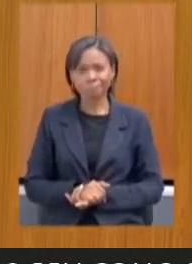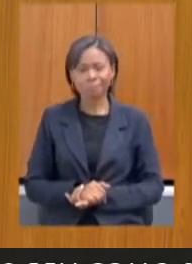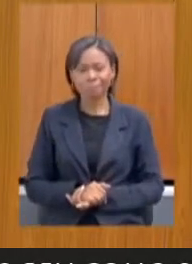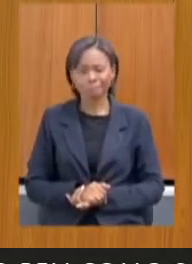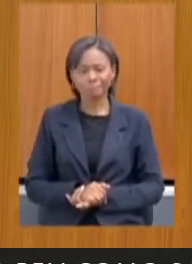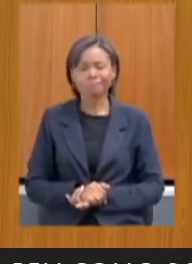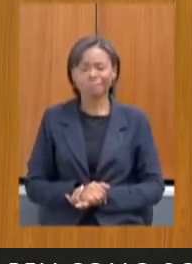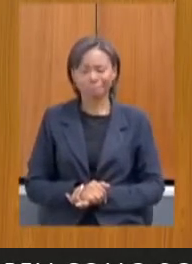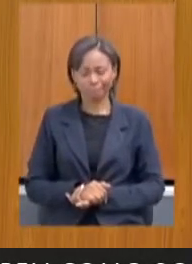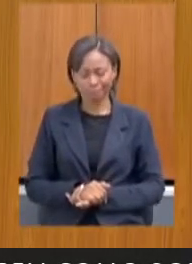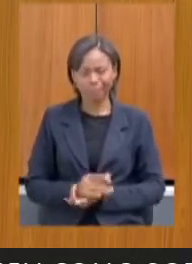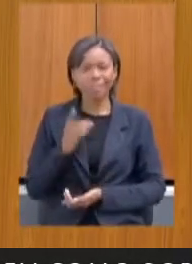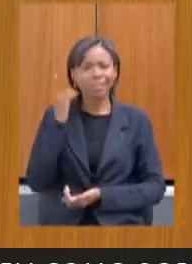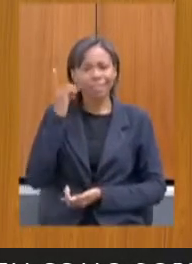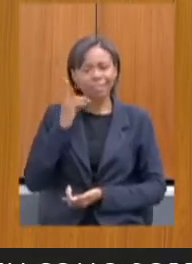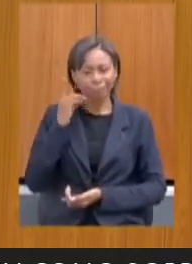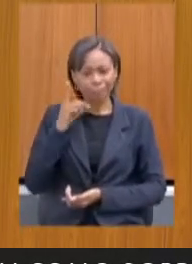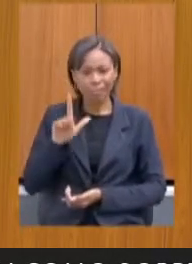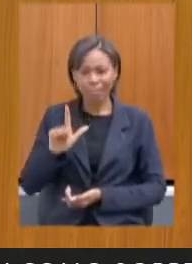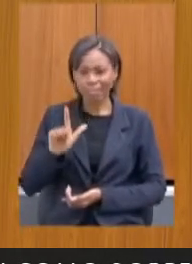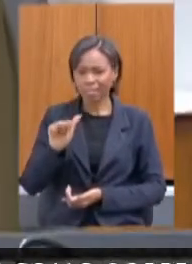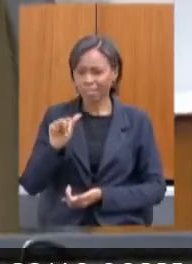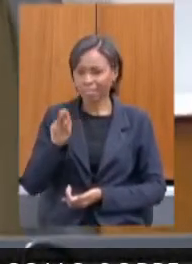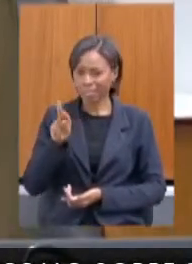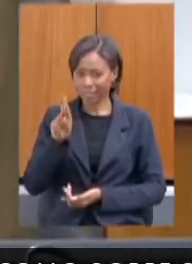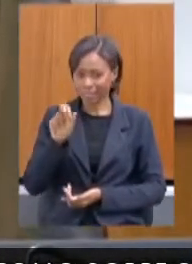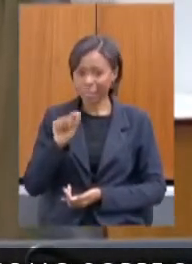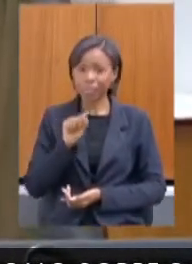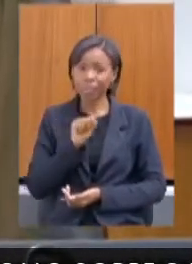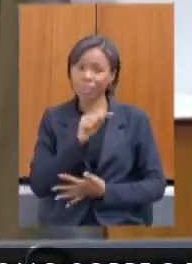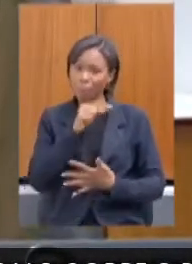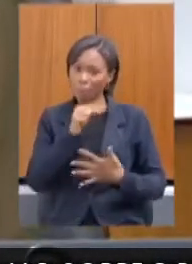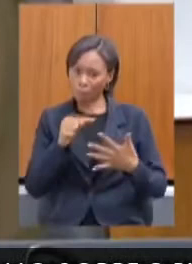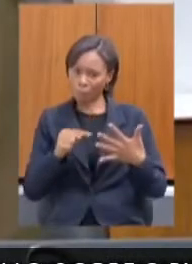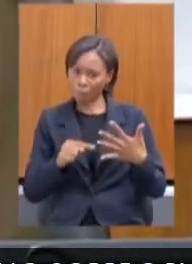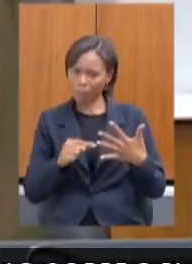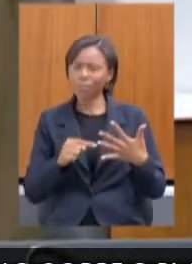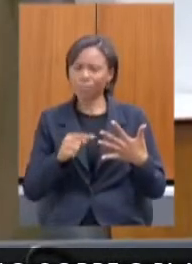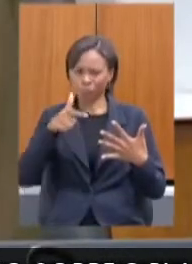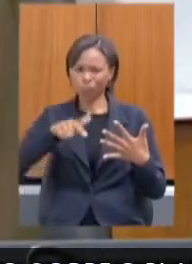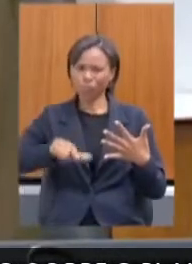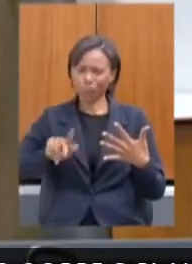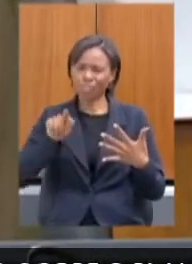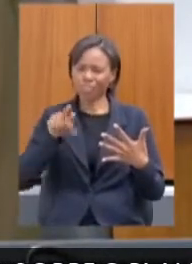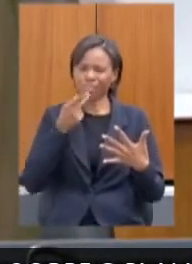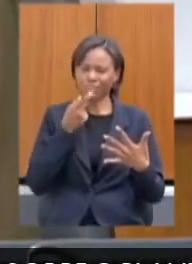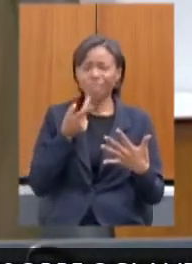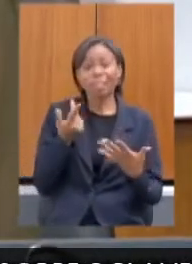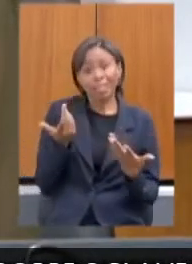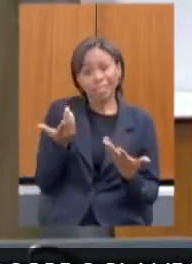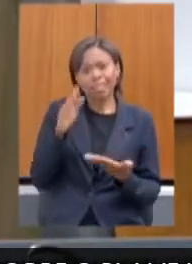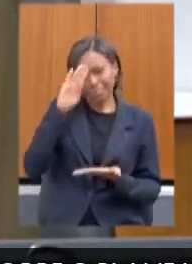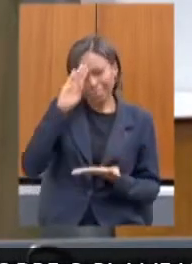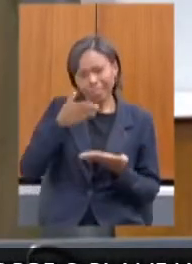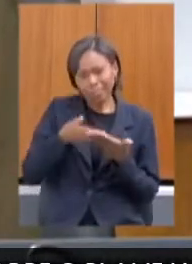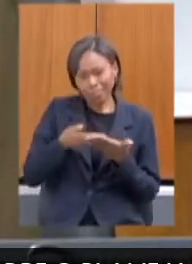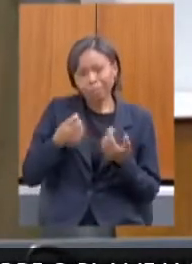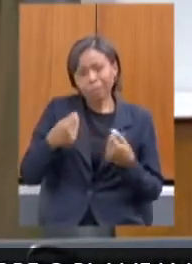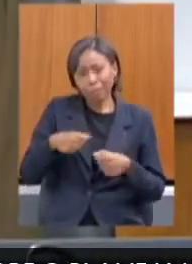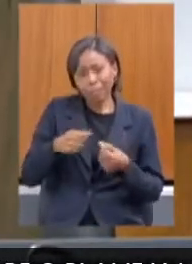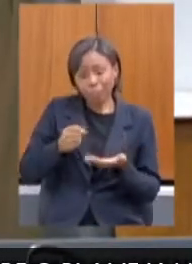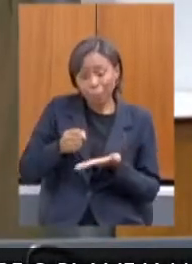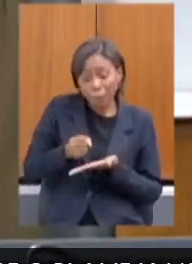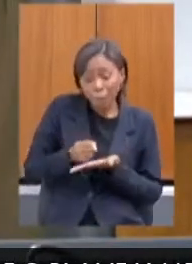Deputada Laura, eu gostaria de reforçar esses pontos e nós também acreditamos que nós precisamos dar um primeiro apoio, mas que